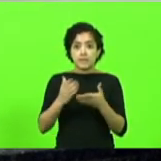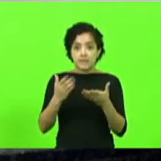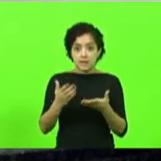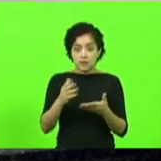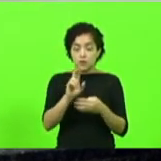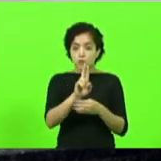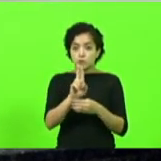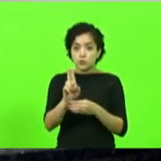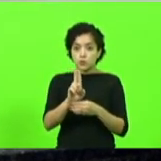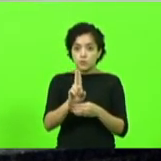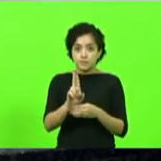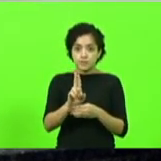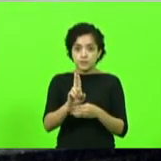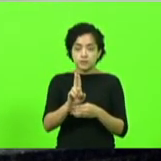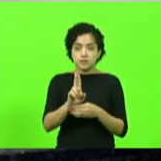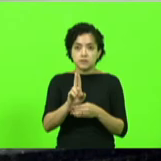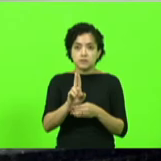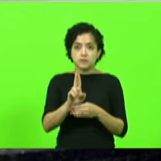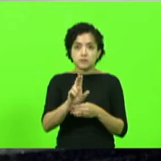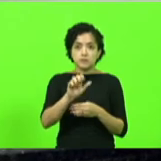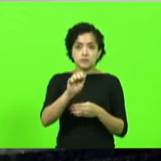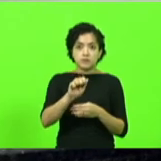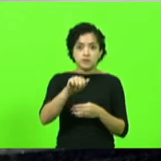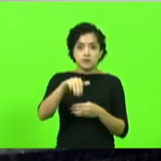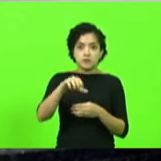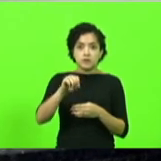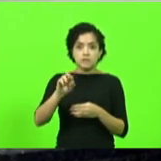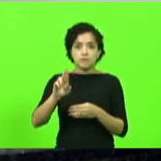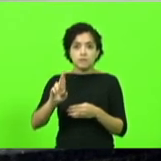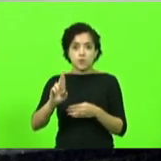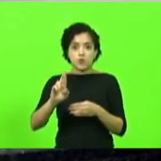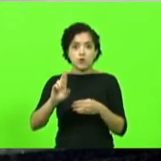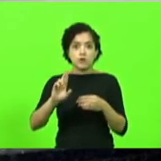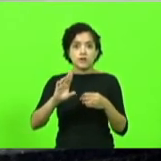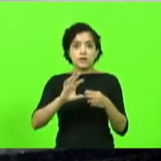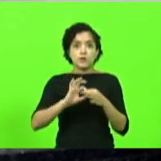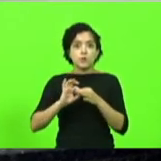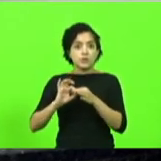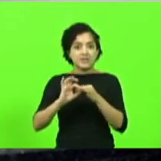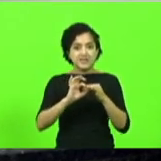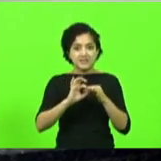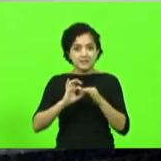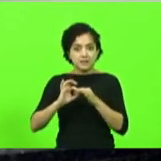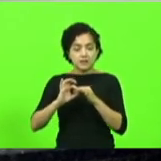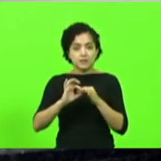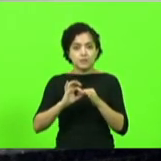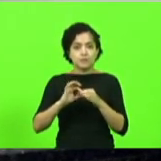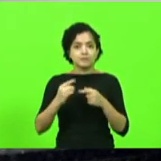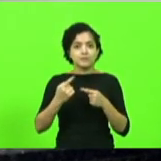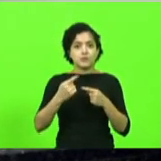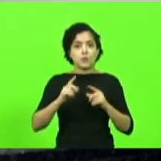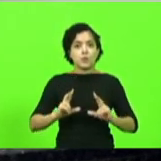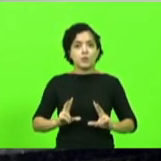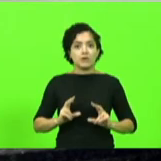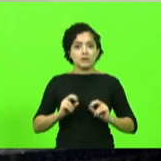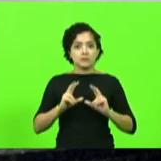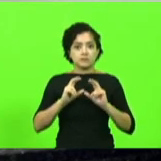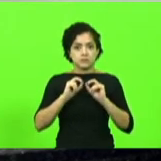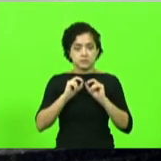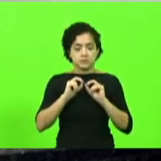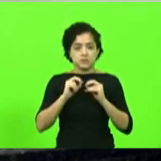chamada Amor e União contra o Câncer. A MUC atende